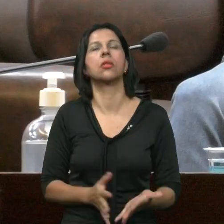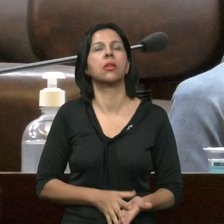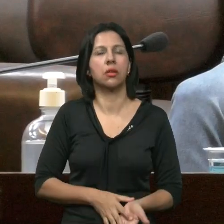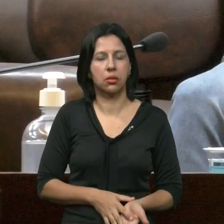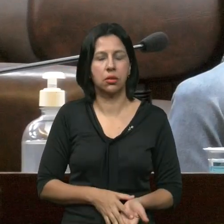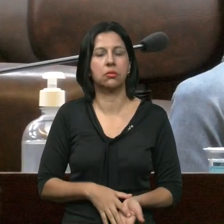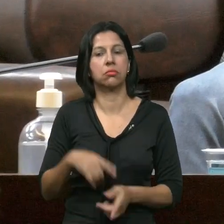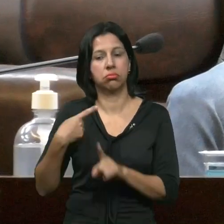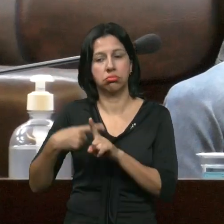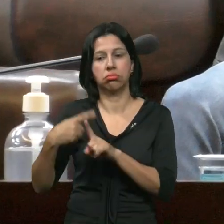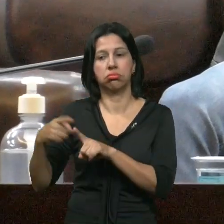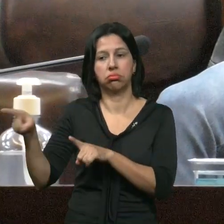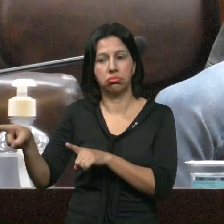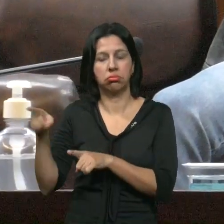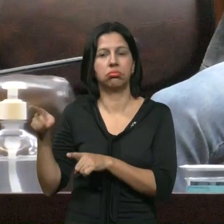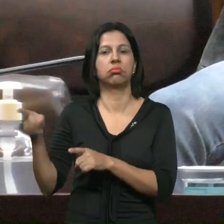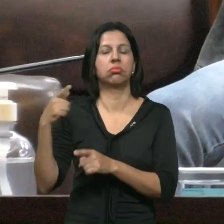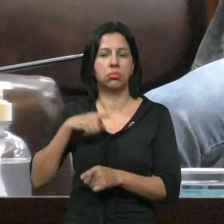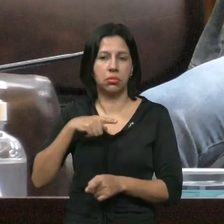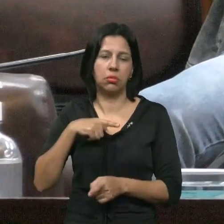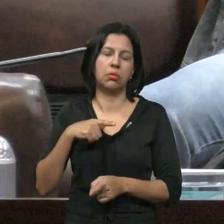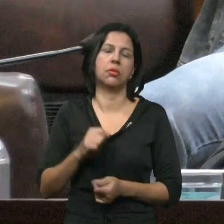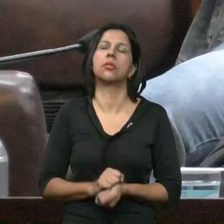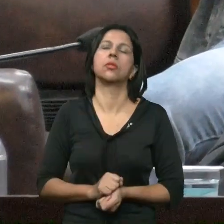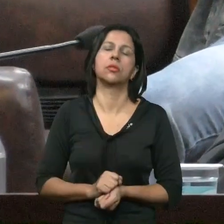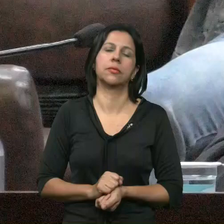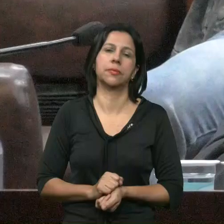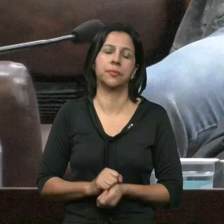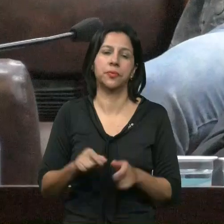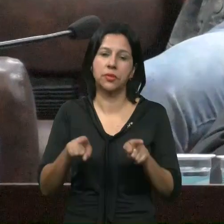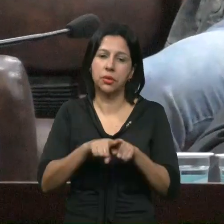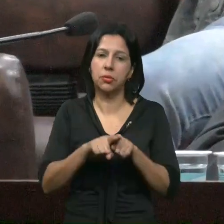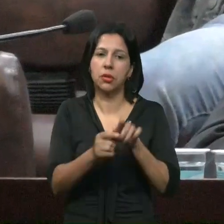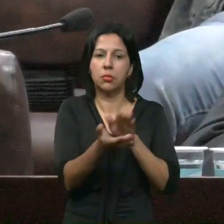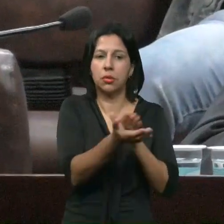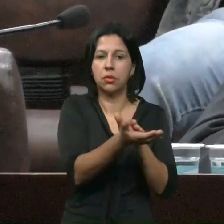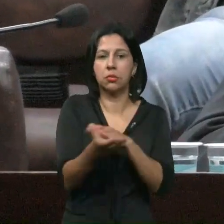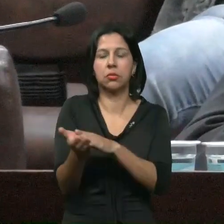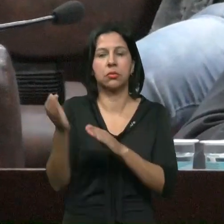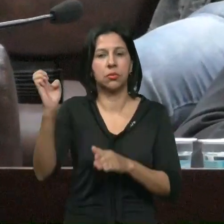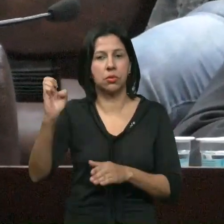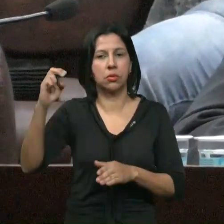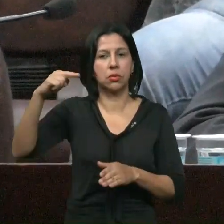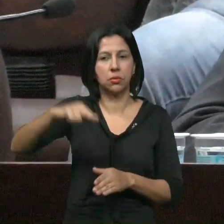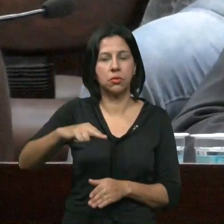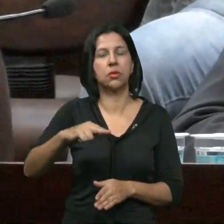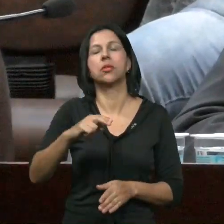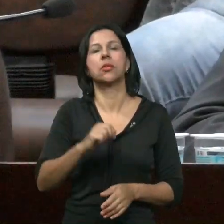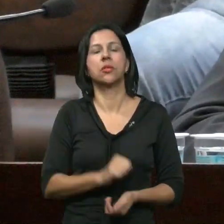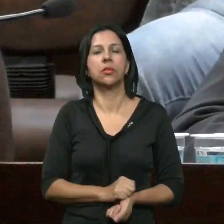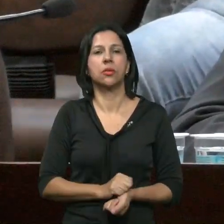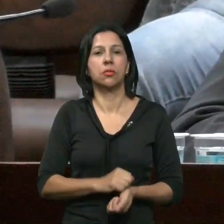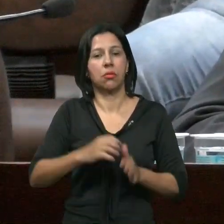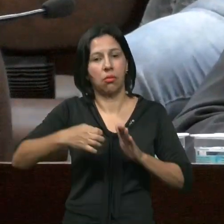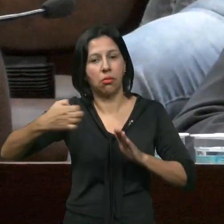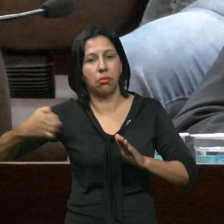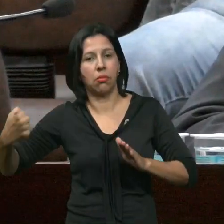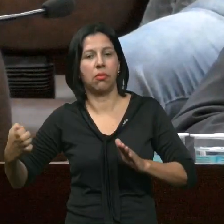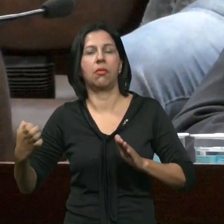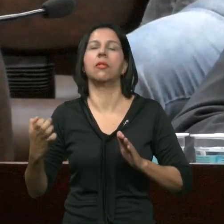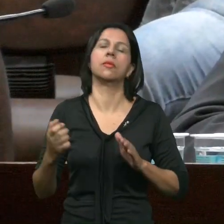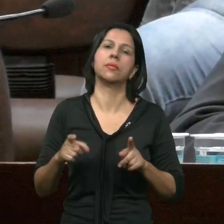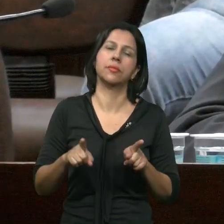situação Dos técnicos De enfermagem Da mesma forma Parabenizar A presidência Vereador Eduardo Nascimento Pela emenda